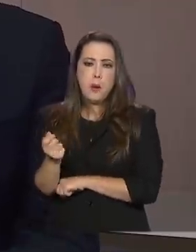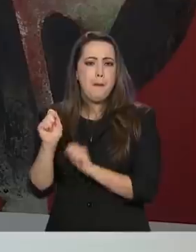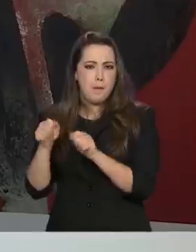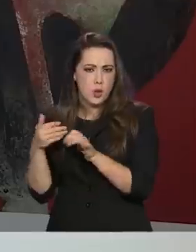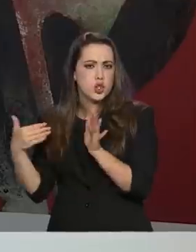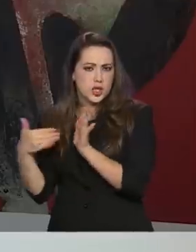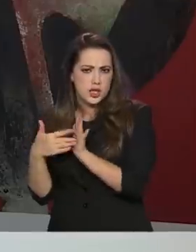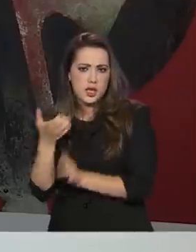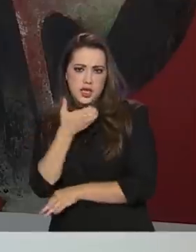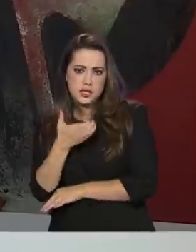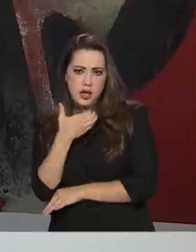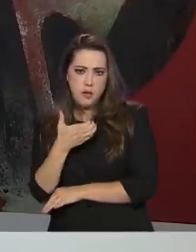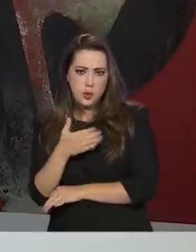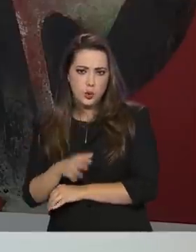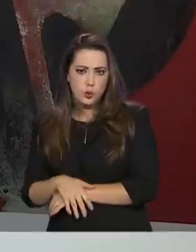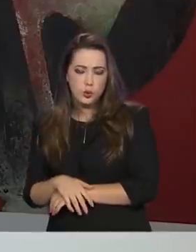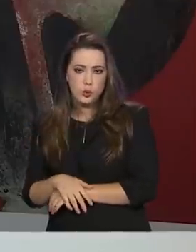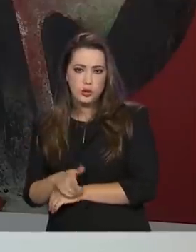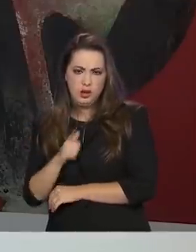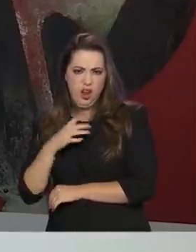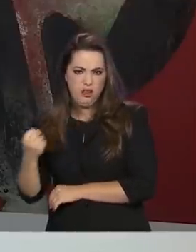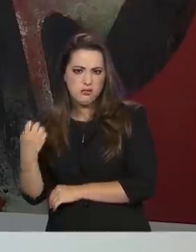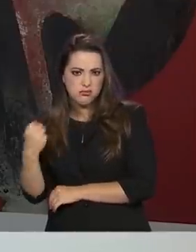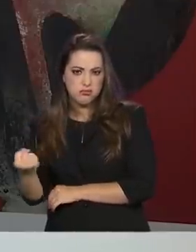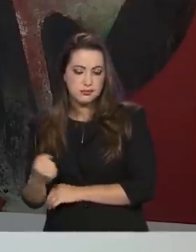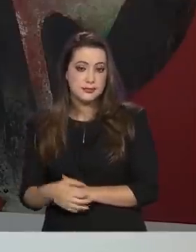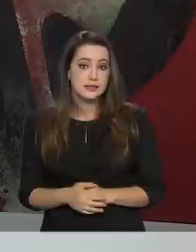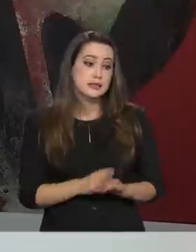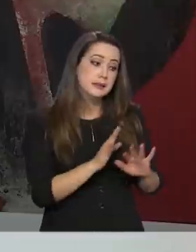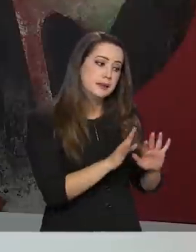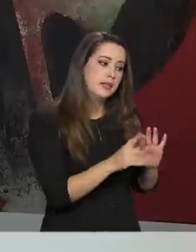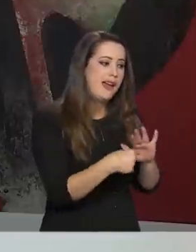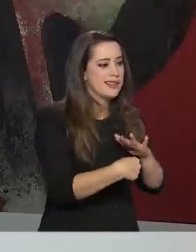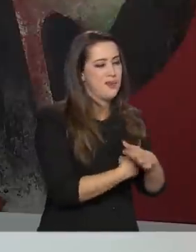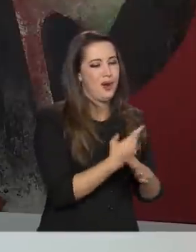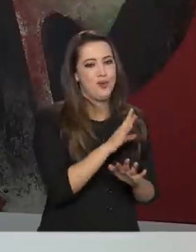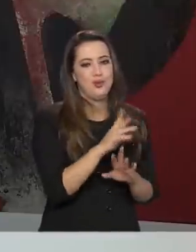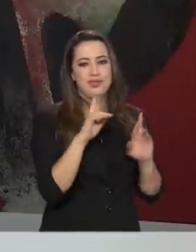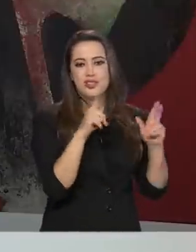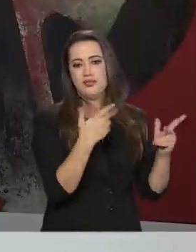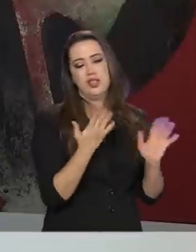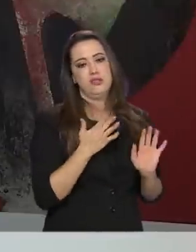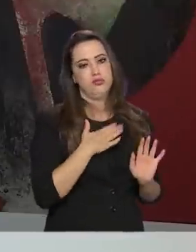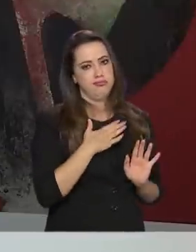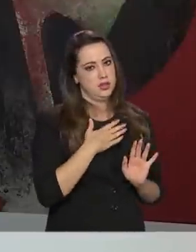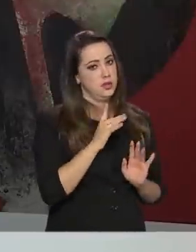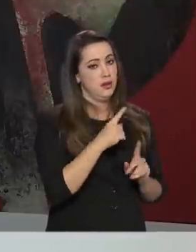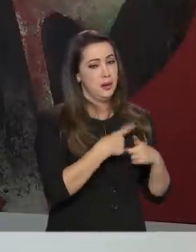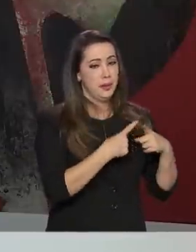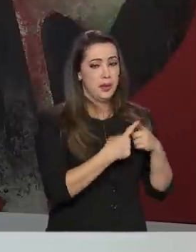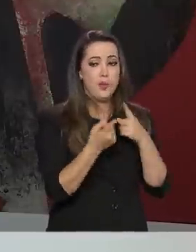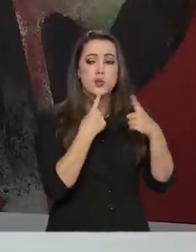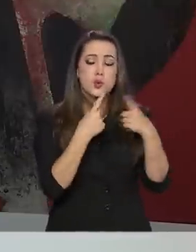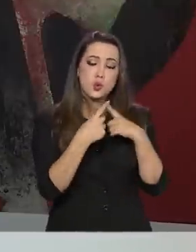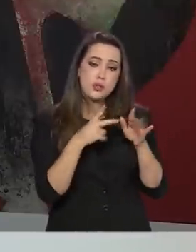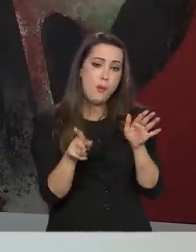dezembro? Essa uma pergunta que, tipo assim, foge um pouco até do meu escopo. É uma discussão